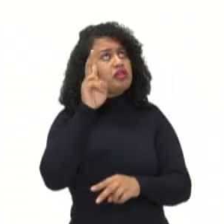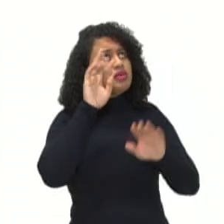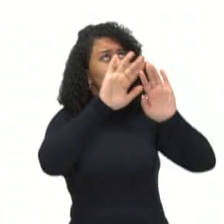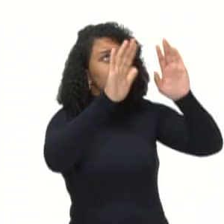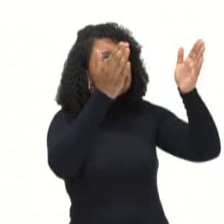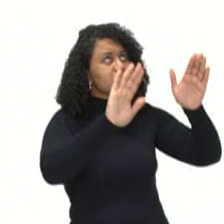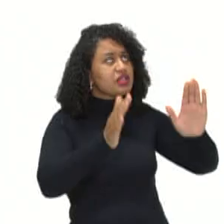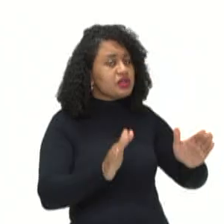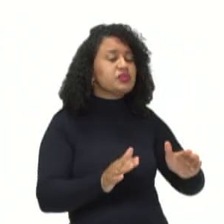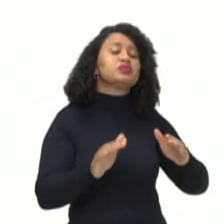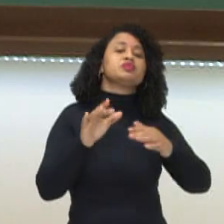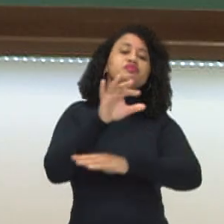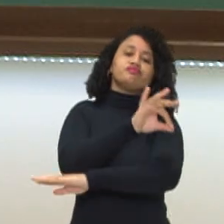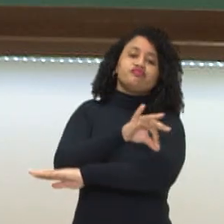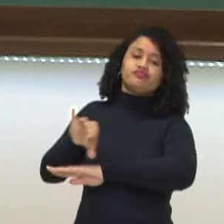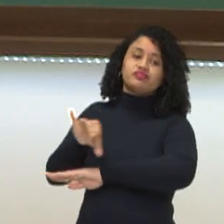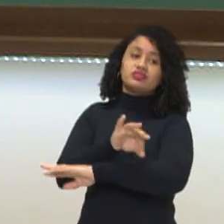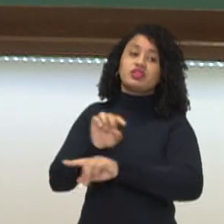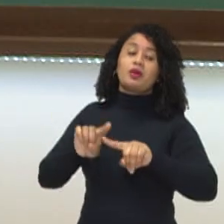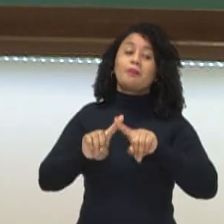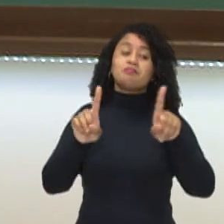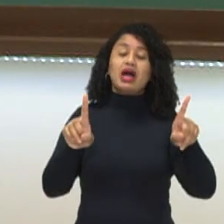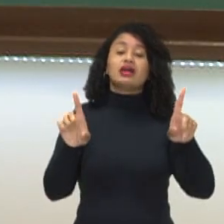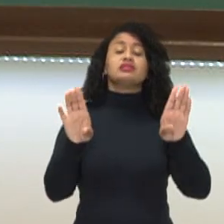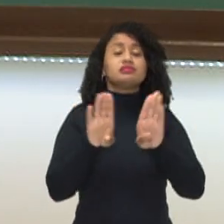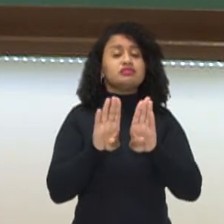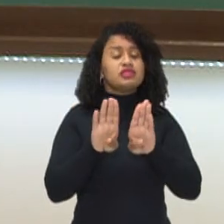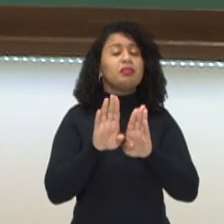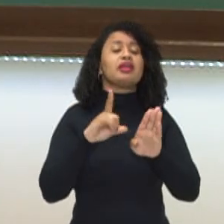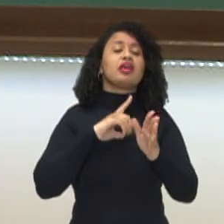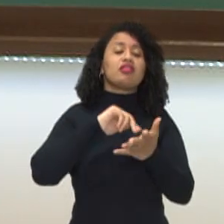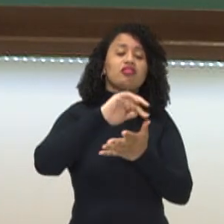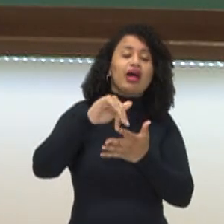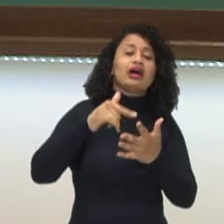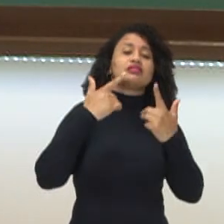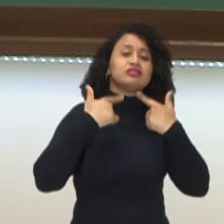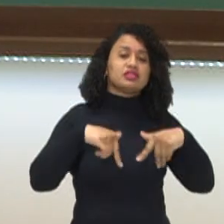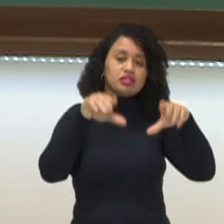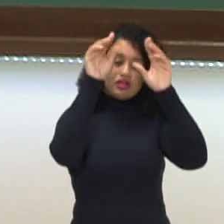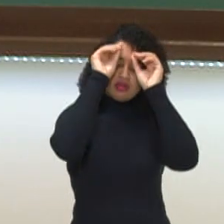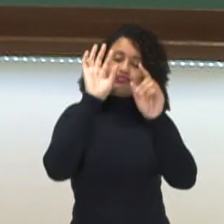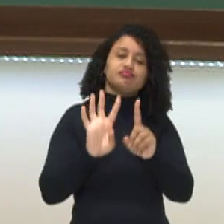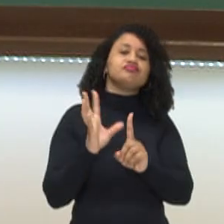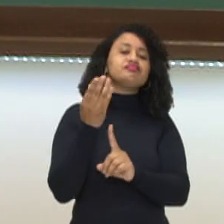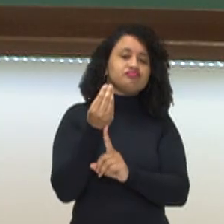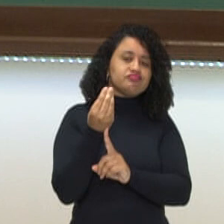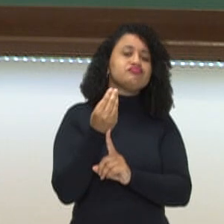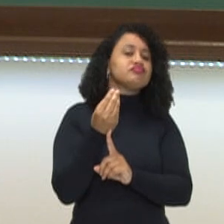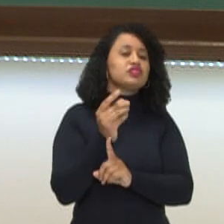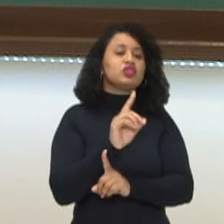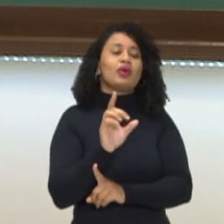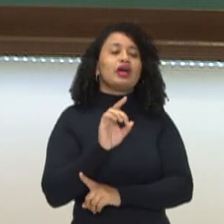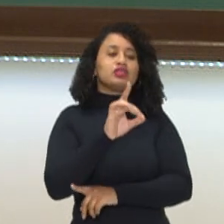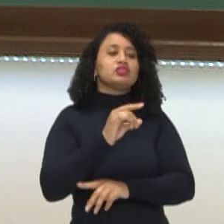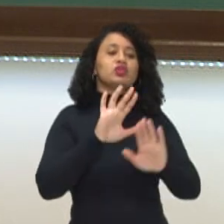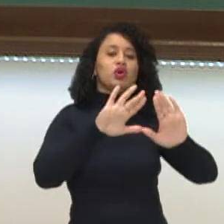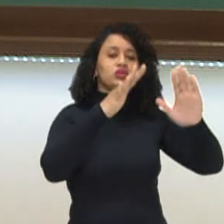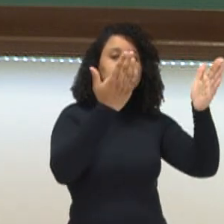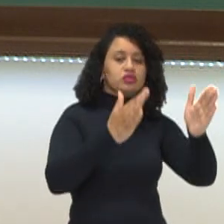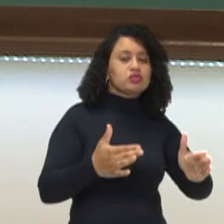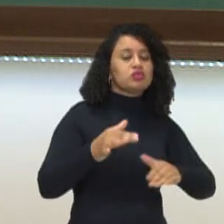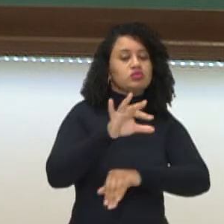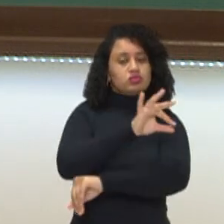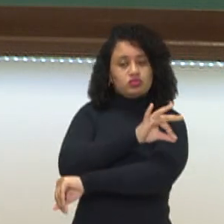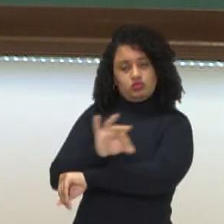arquitetura, à escultura, mas ela está presente em várias linguagens artísticas, não apenas na escultura